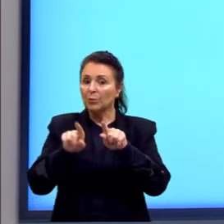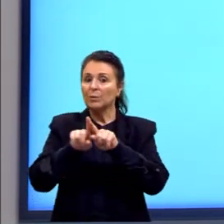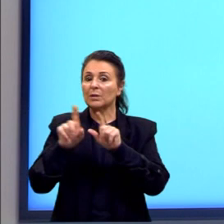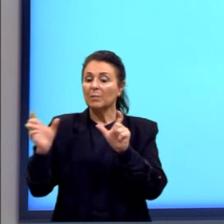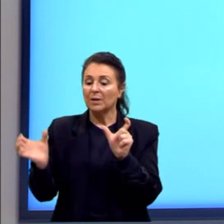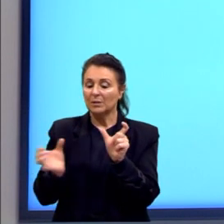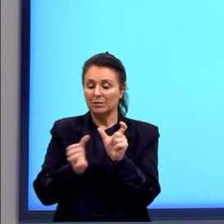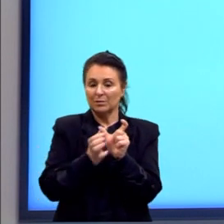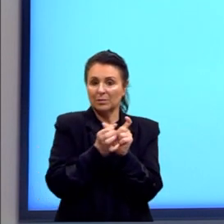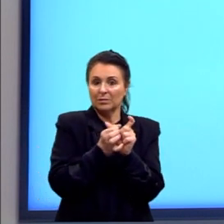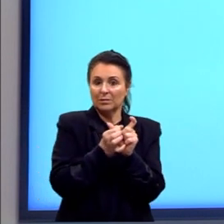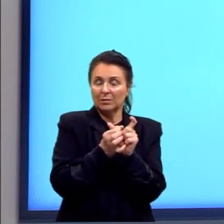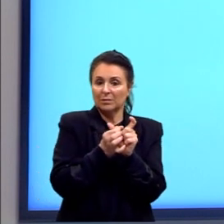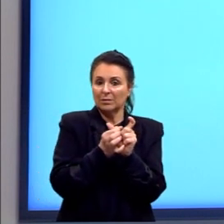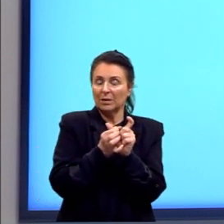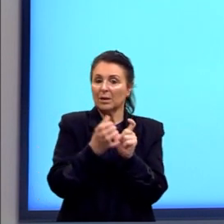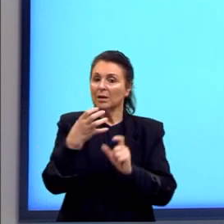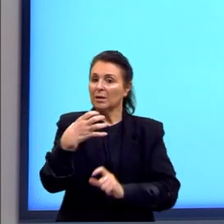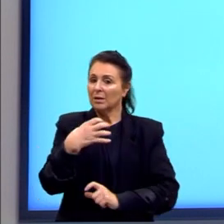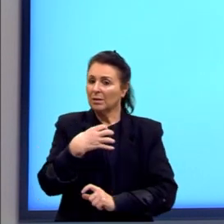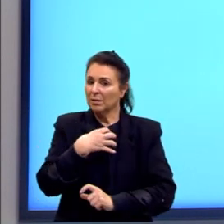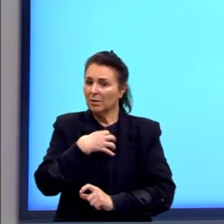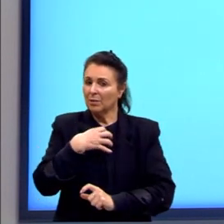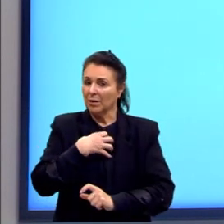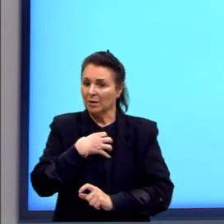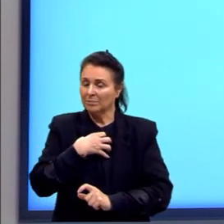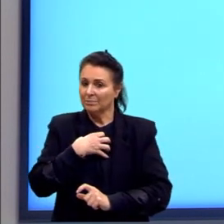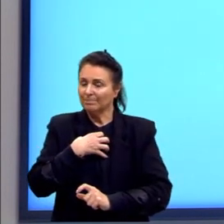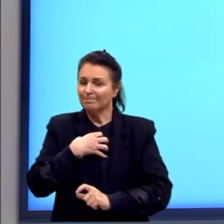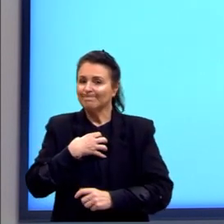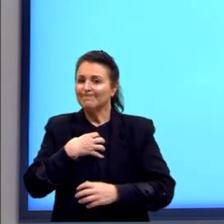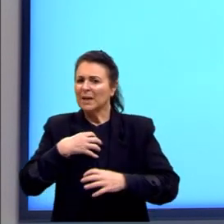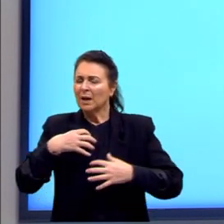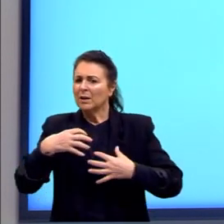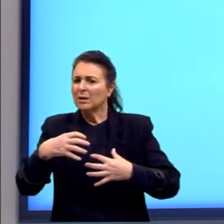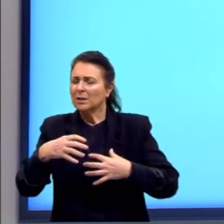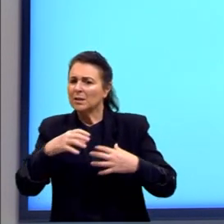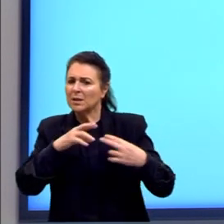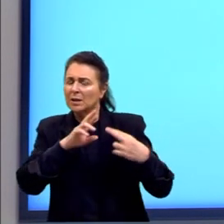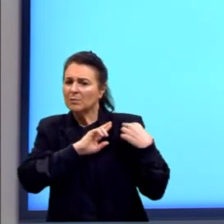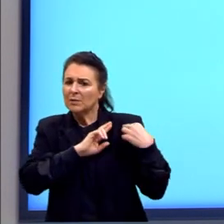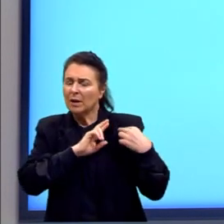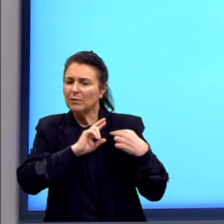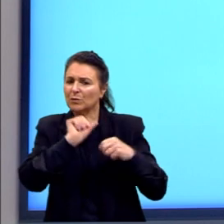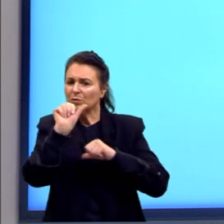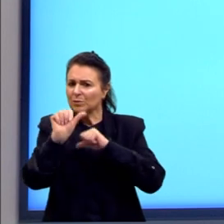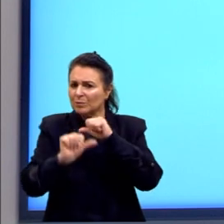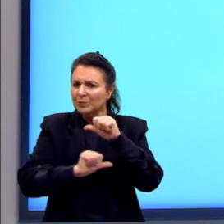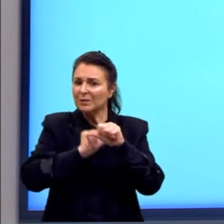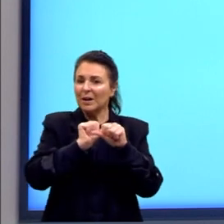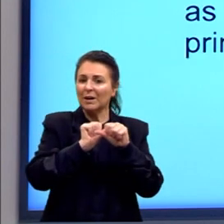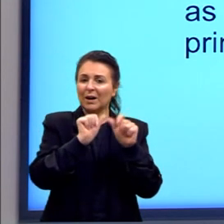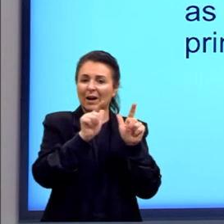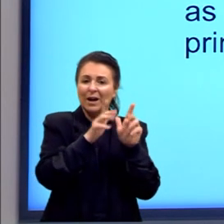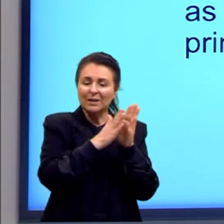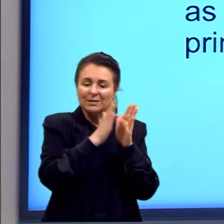como mecanismos responsáveis pela coesão sequencial dos textos.